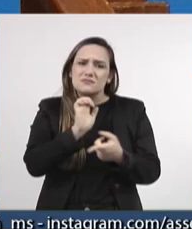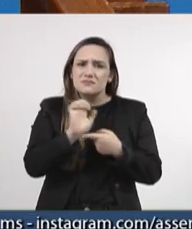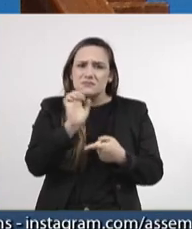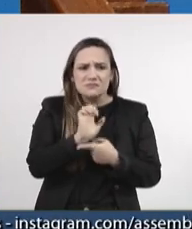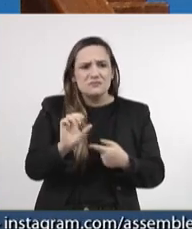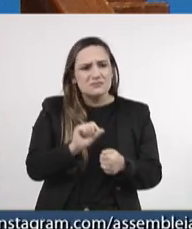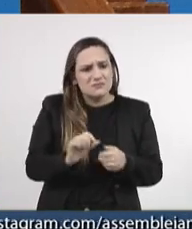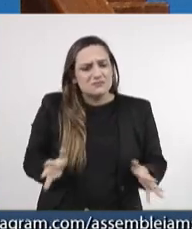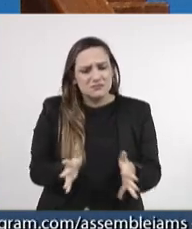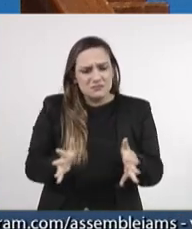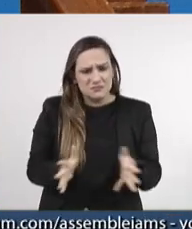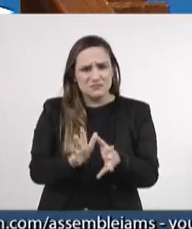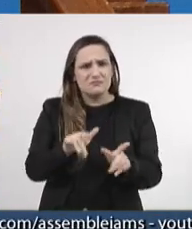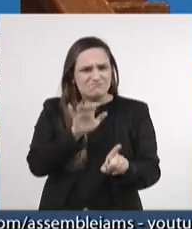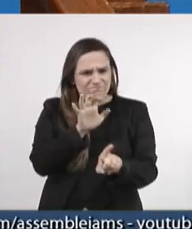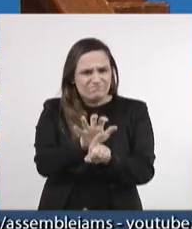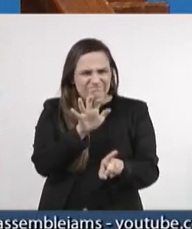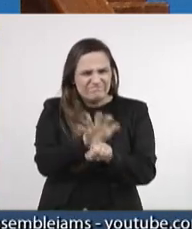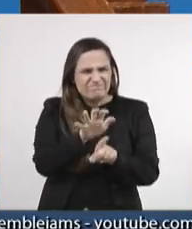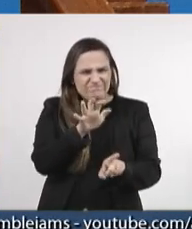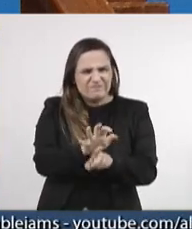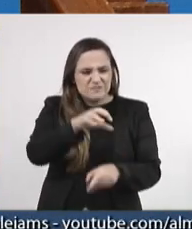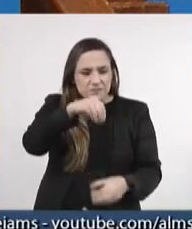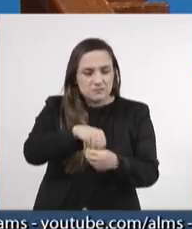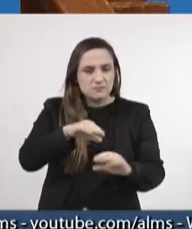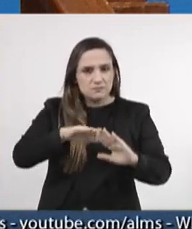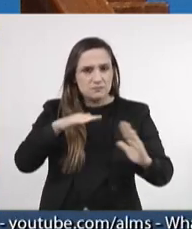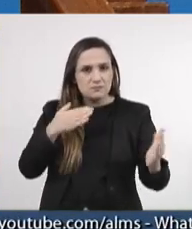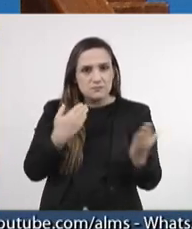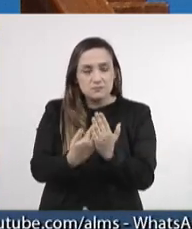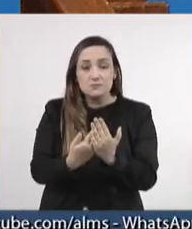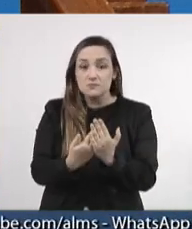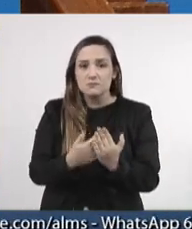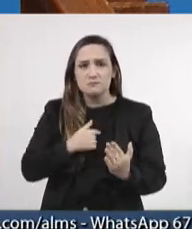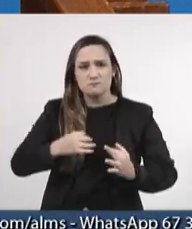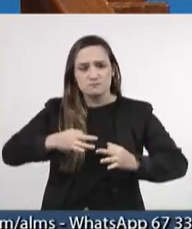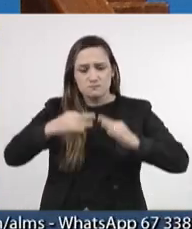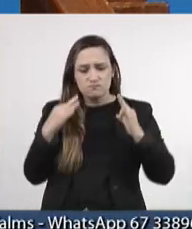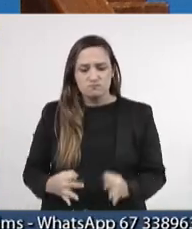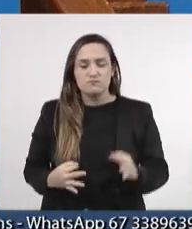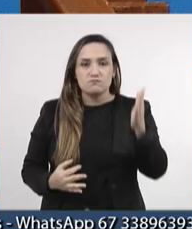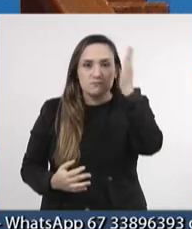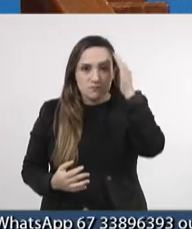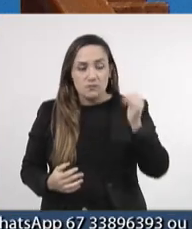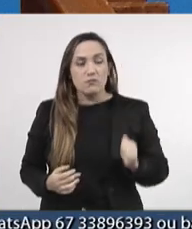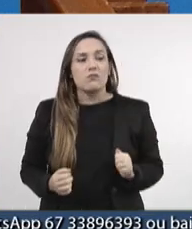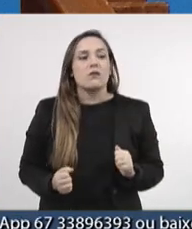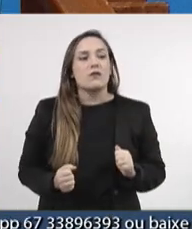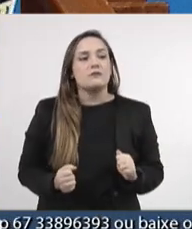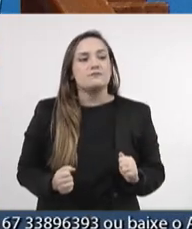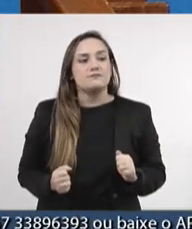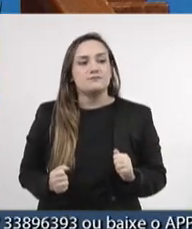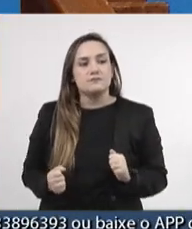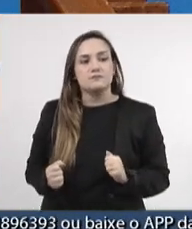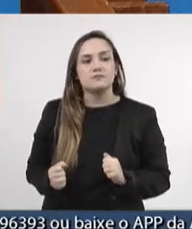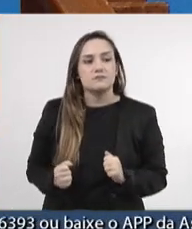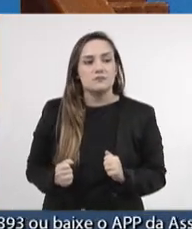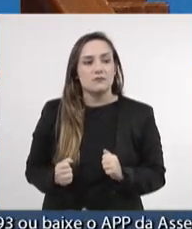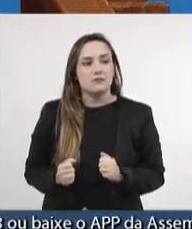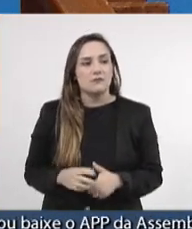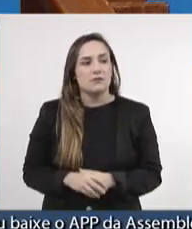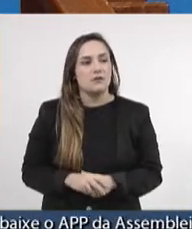Mas é uma doutrinação dentro das escolas. tenho certeza que, no momento que